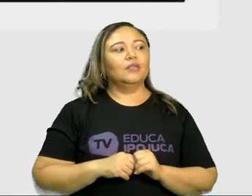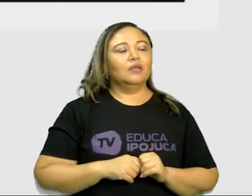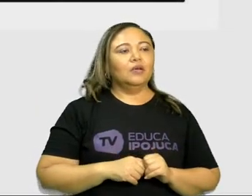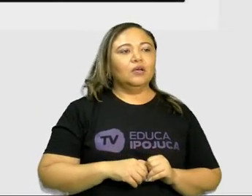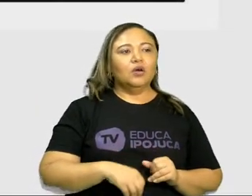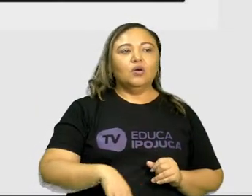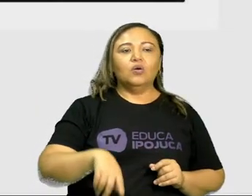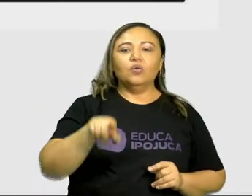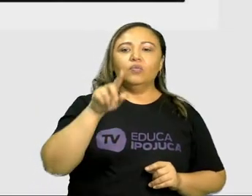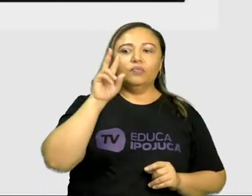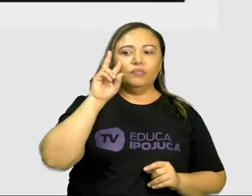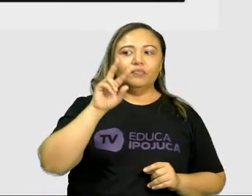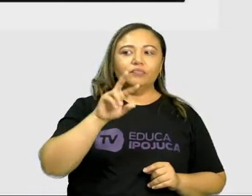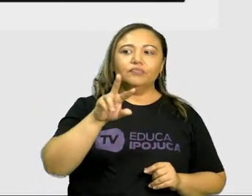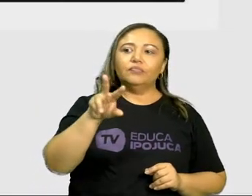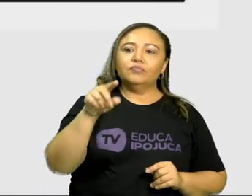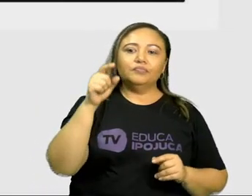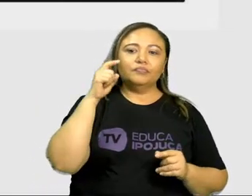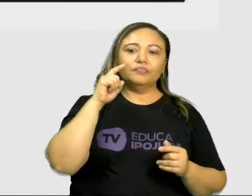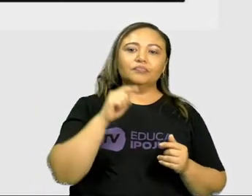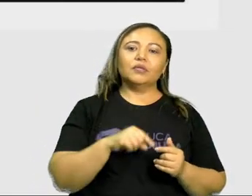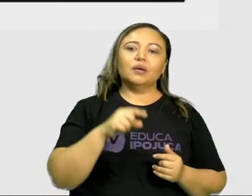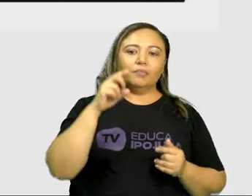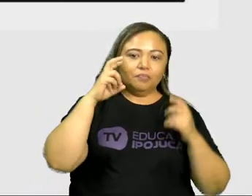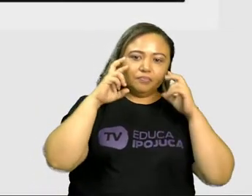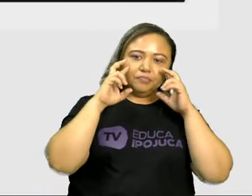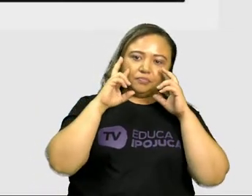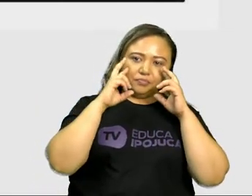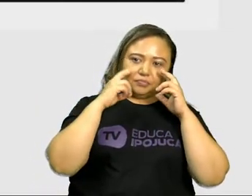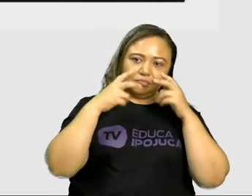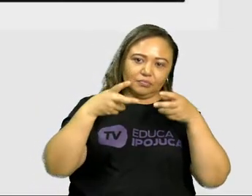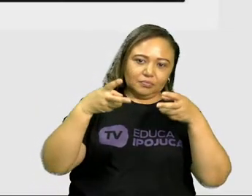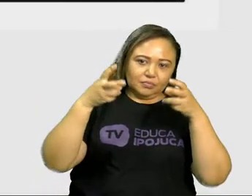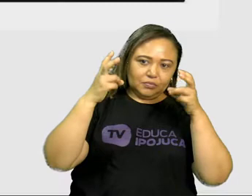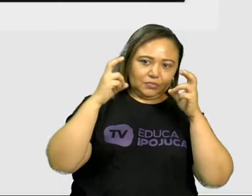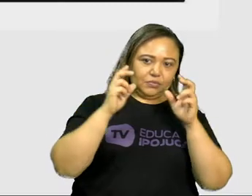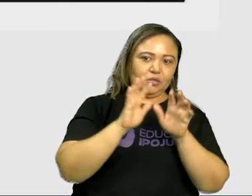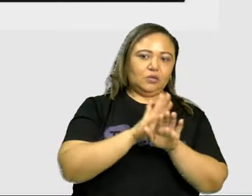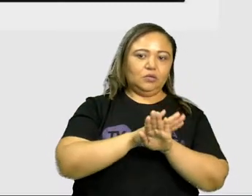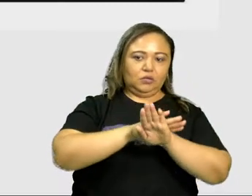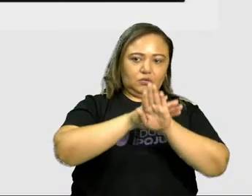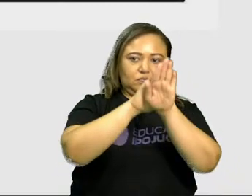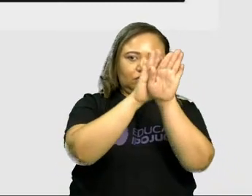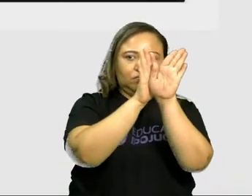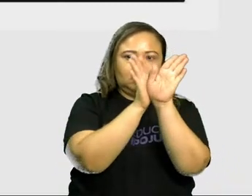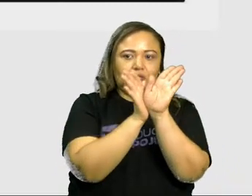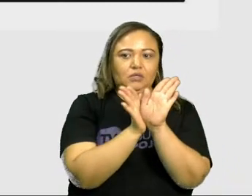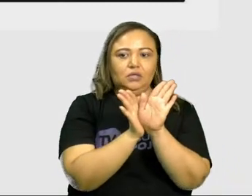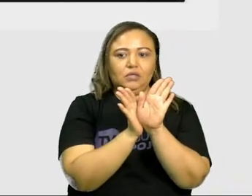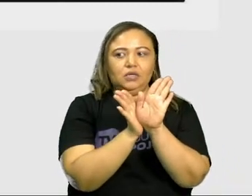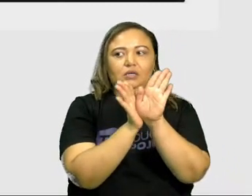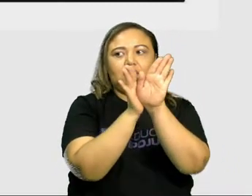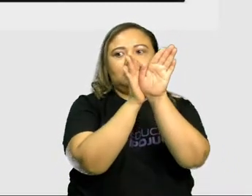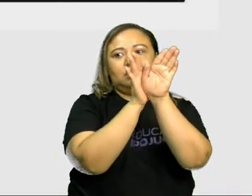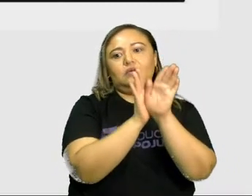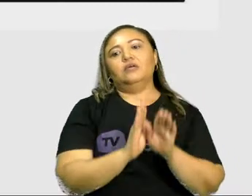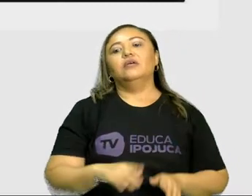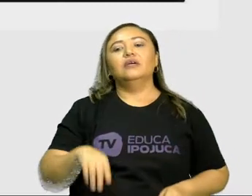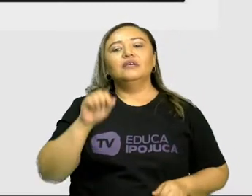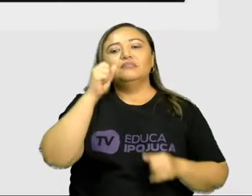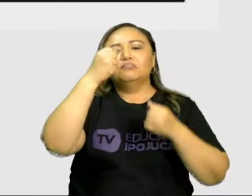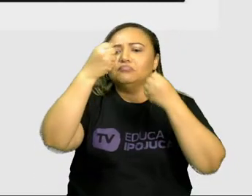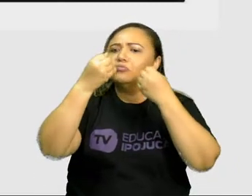ponto de vista cria o objeto. Isso é uma joaninha falando para a outra. Aí, a outra diz.